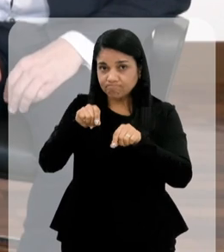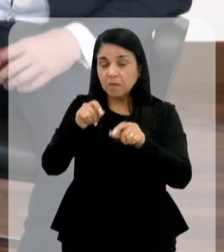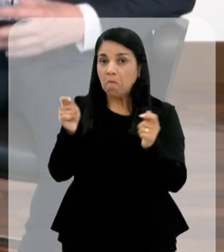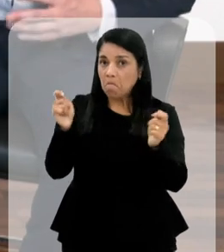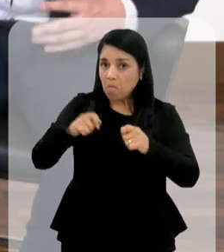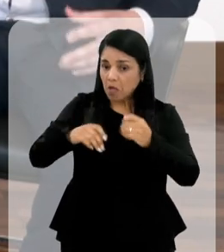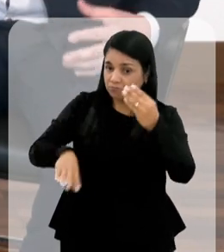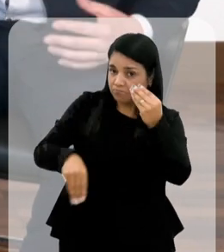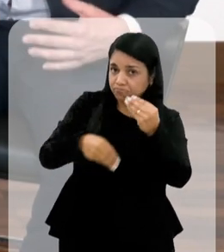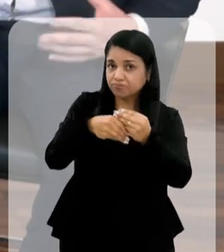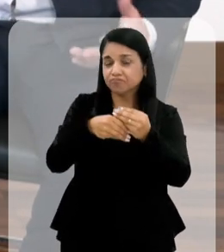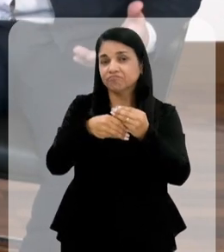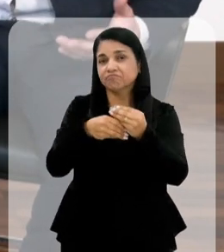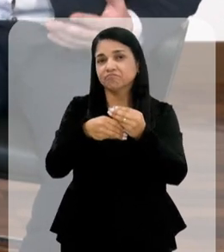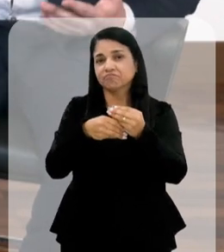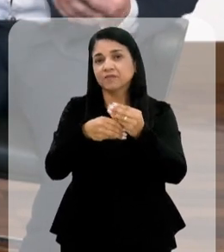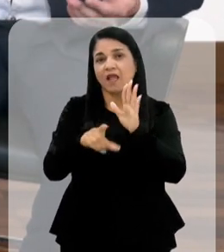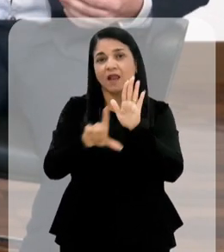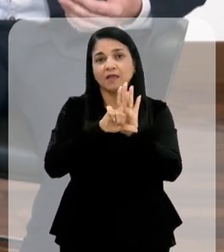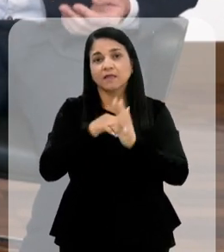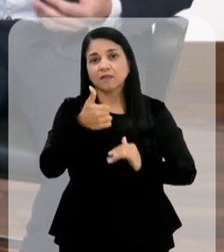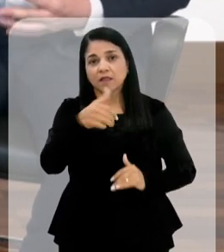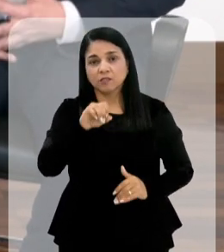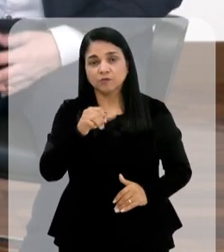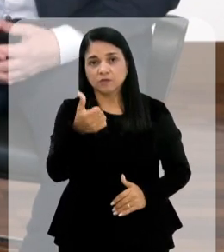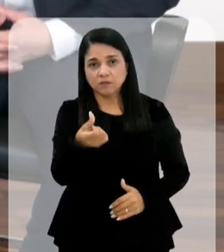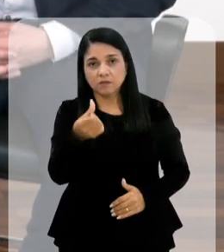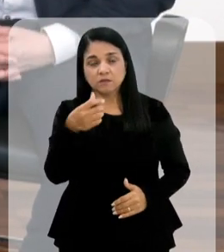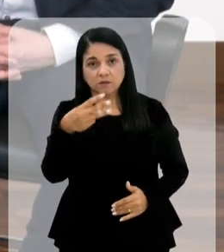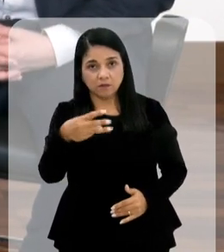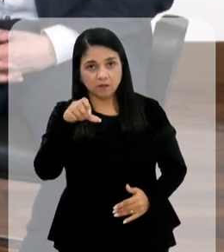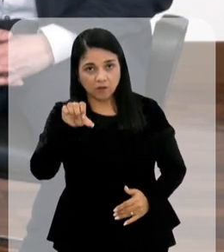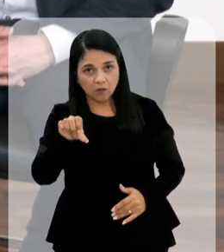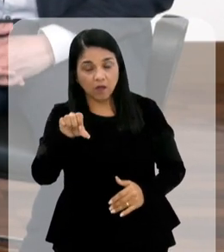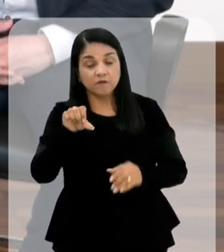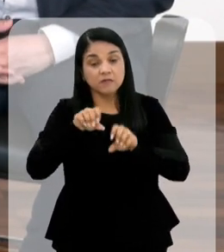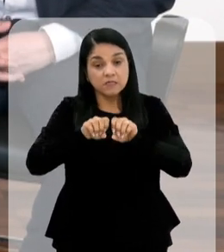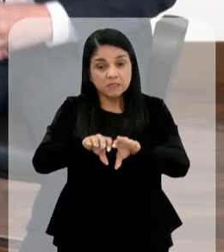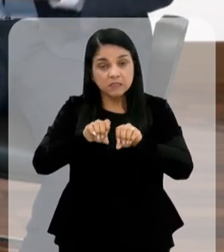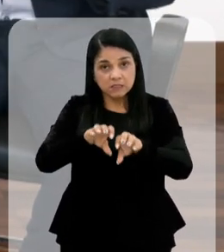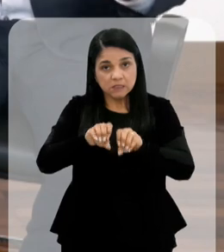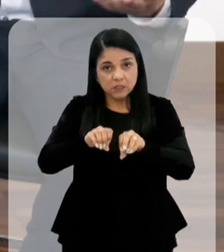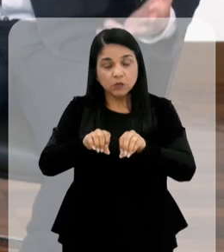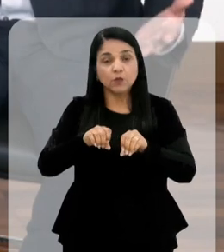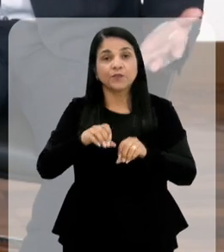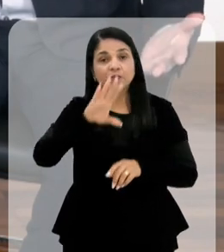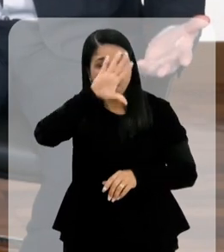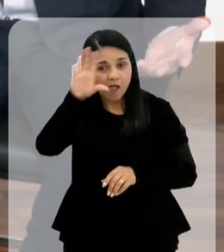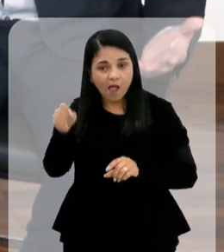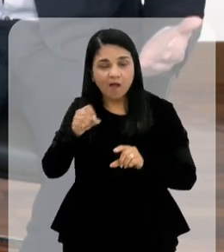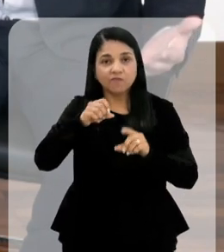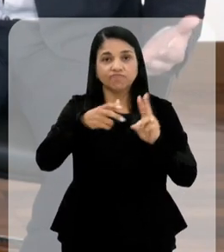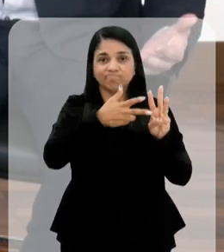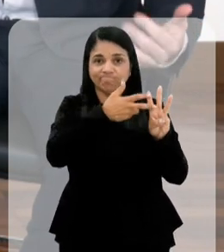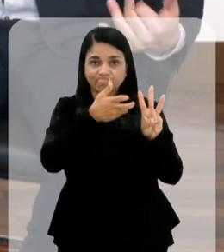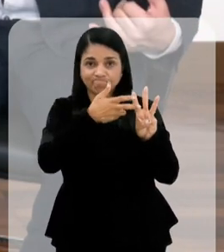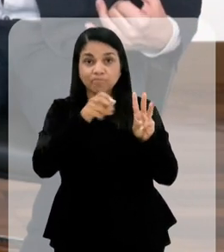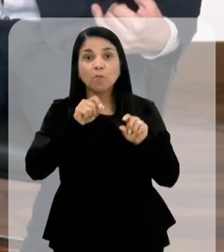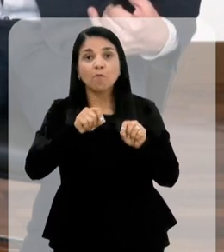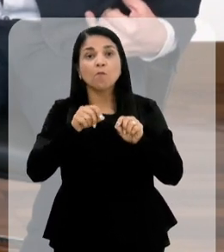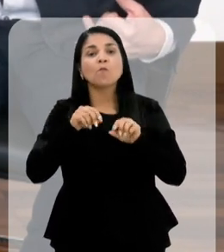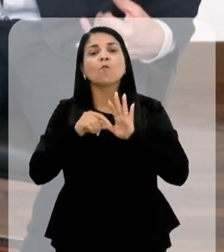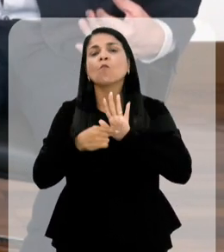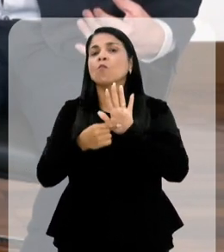engrandecer. Isso tudo atrelado à Lei 10.639, que fala do ensino afro-brasileiro e indígena, ela também